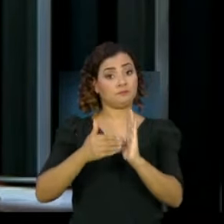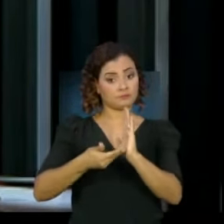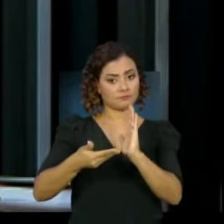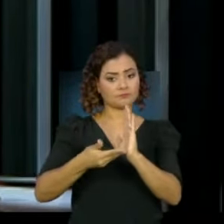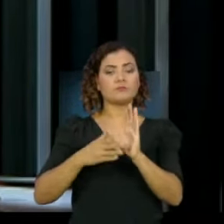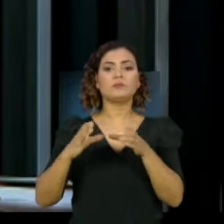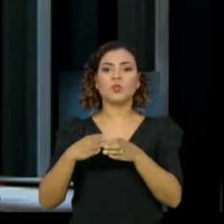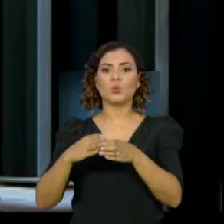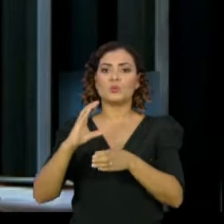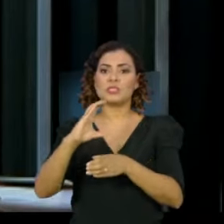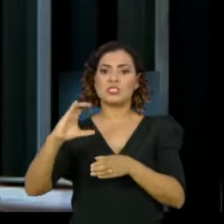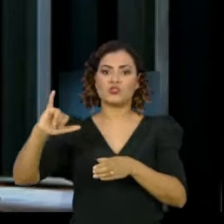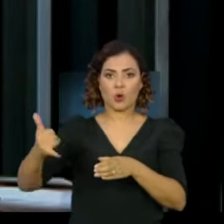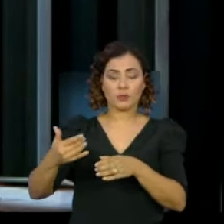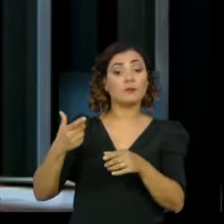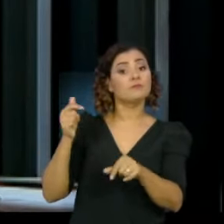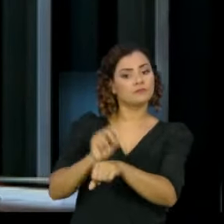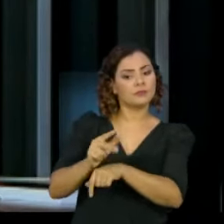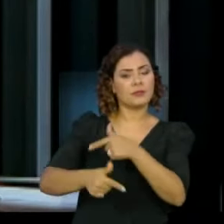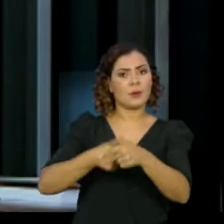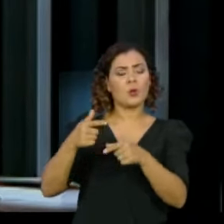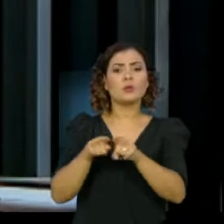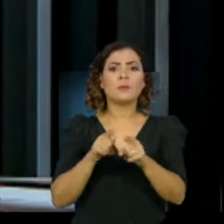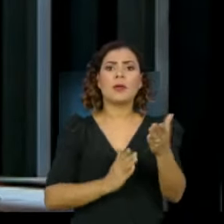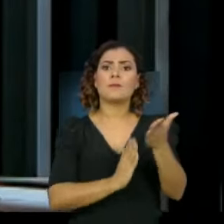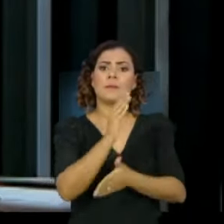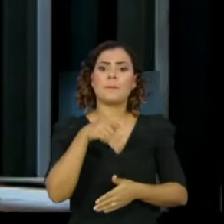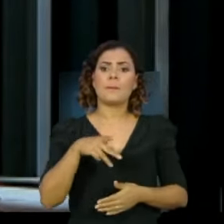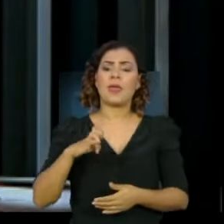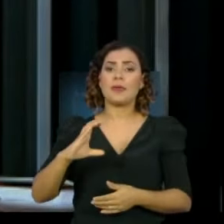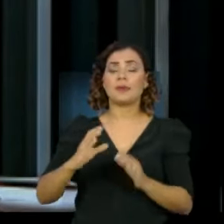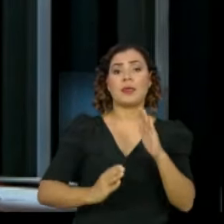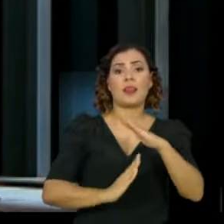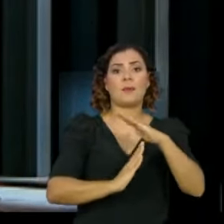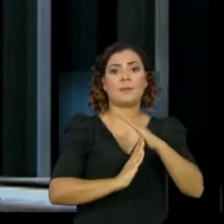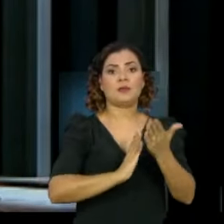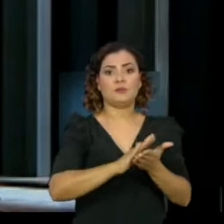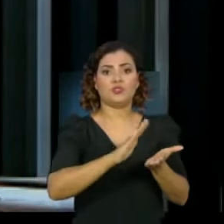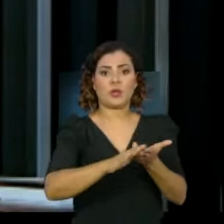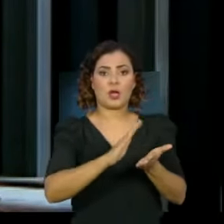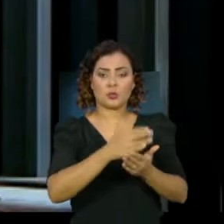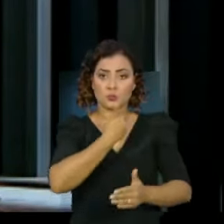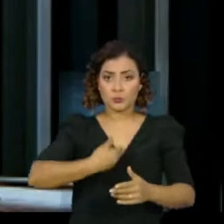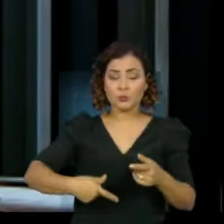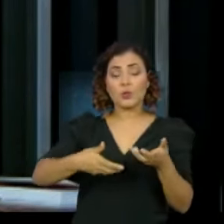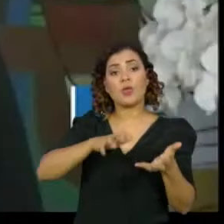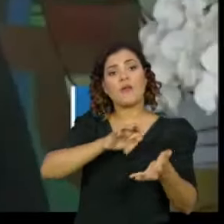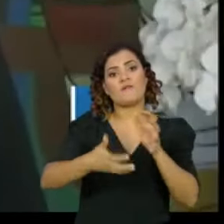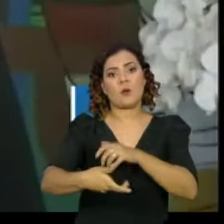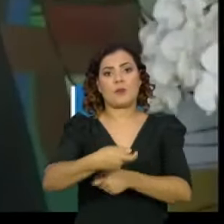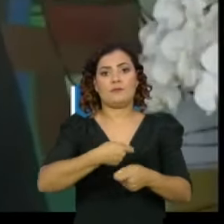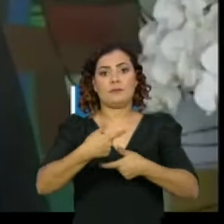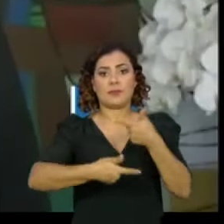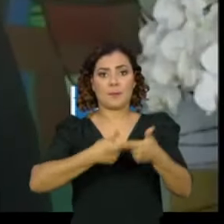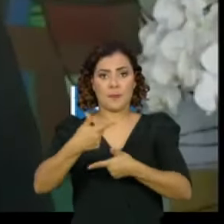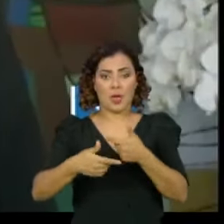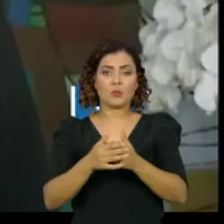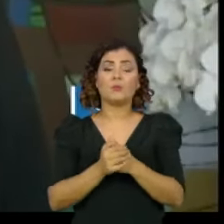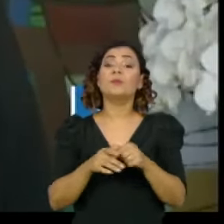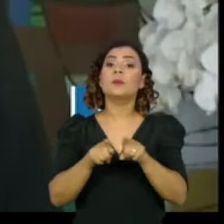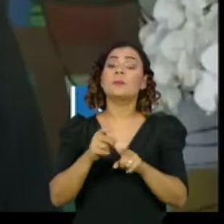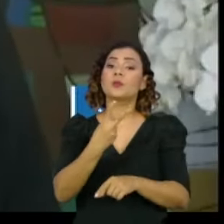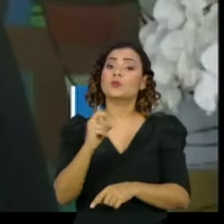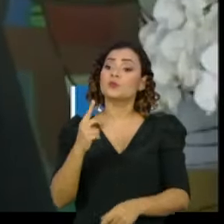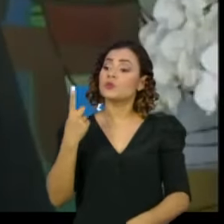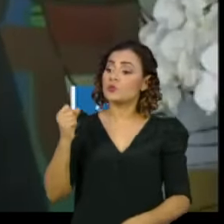Constituição e Justiça, votou pela aprovação da PEC do Teto dos Gastos Públicos e pela Reforma Trabalhista. Em 2018,